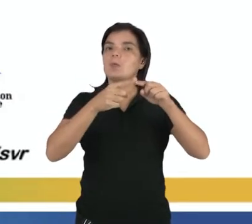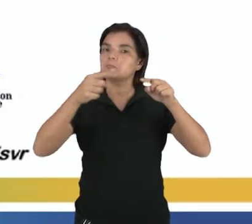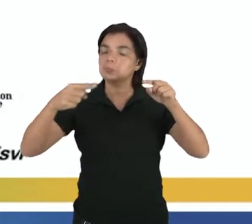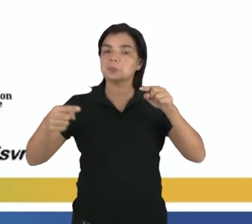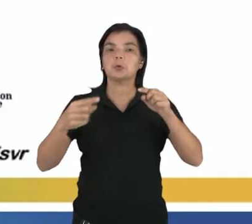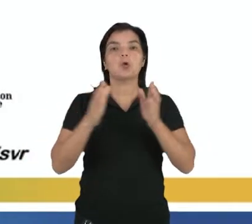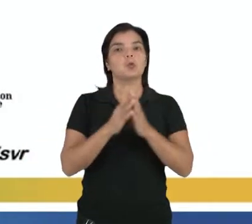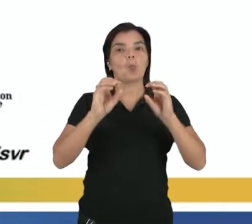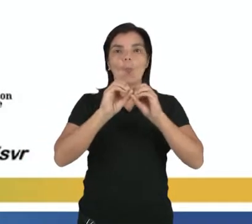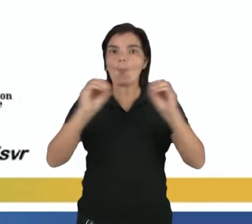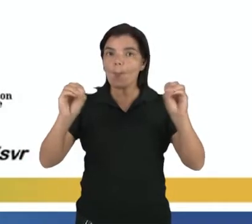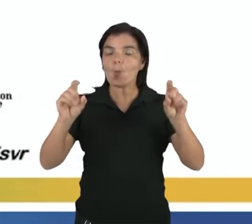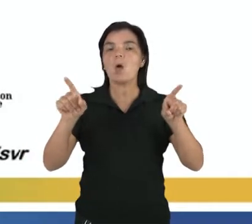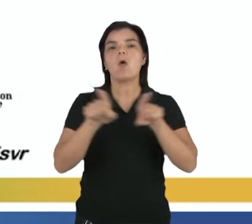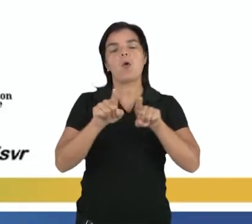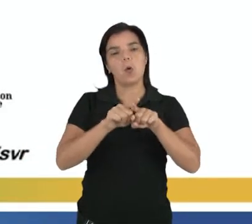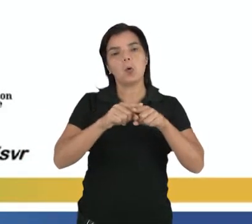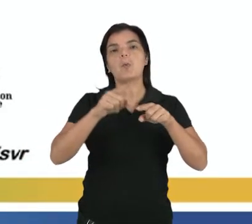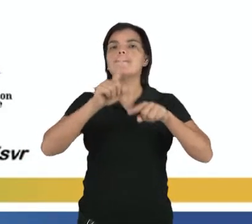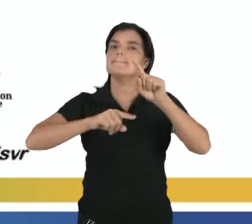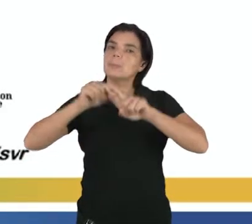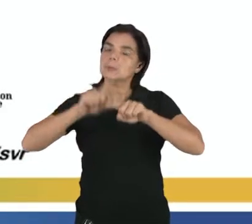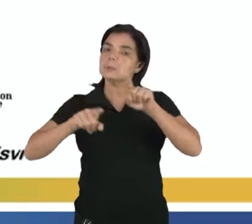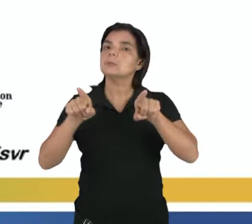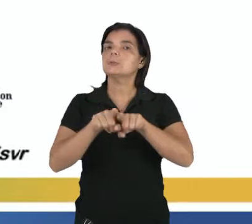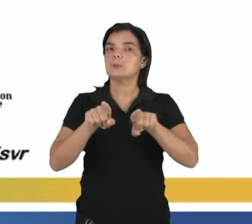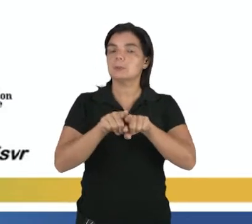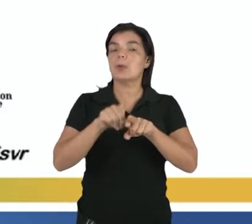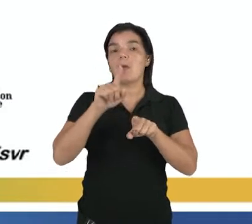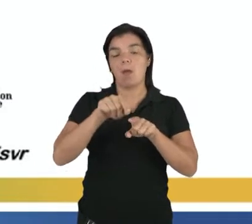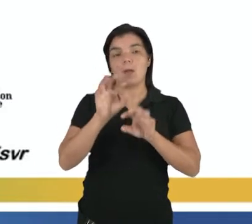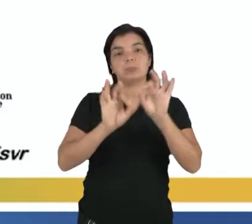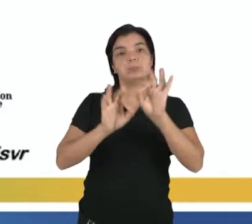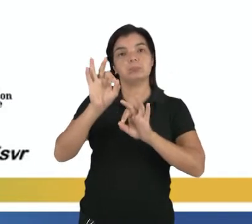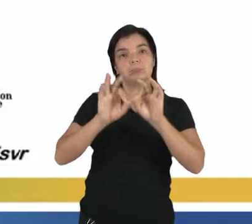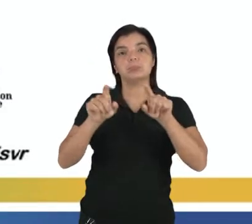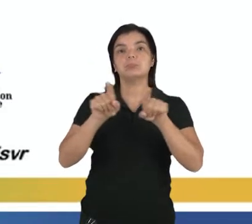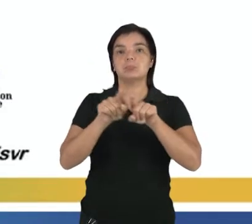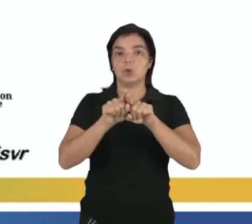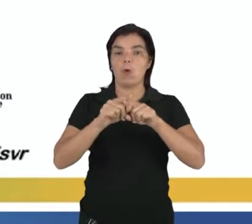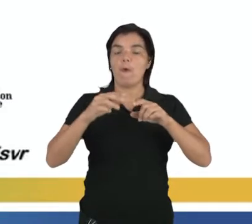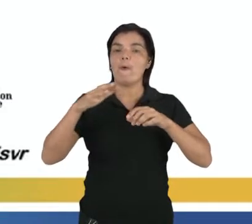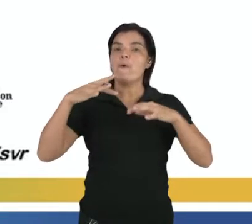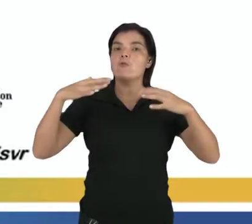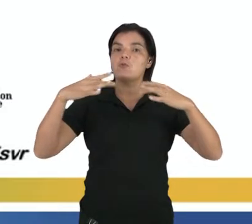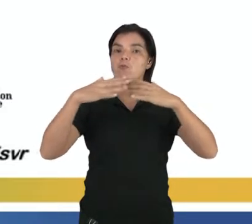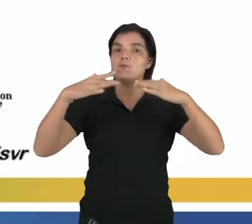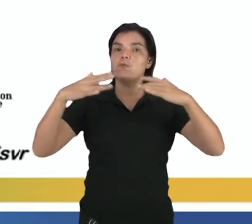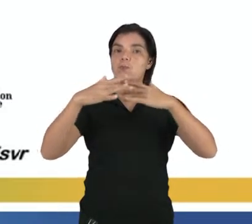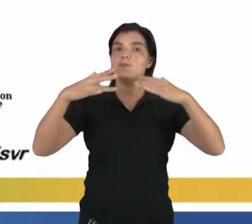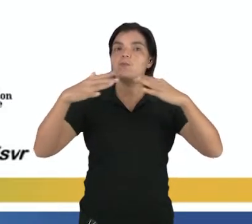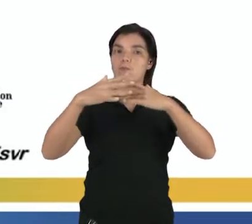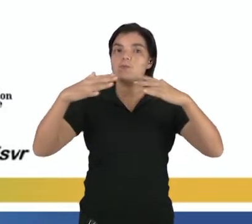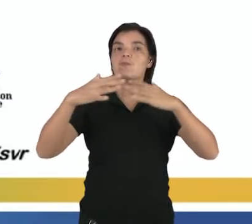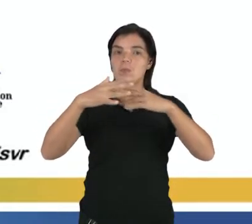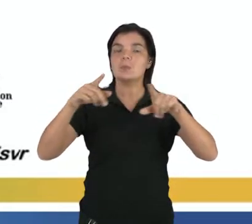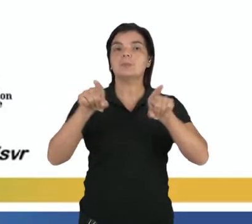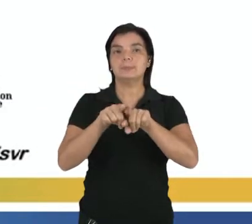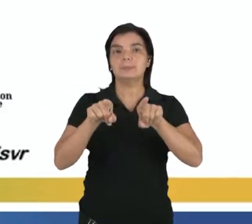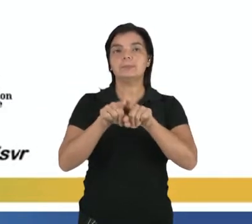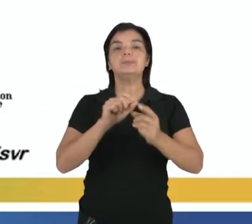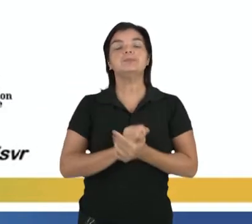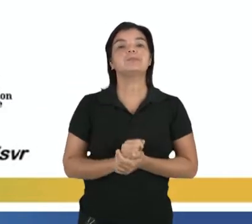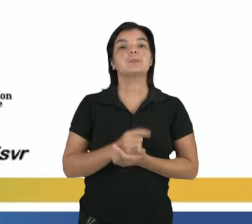propagam tanto no vácuo quanto em meios materiais, porque elas são formadas por vibrações de campos elétricos e magnéticos, tá.